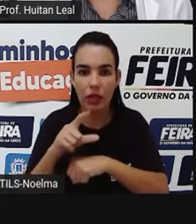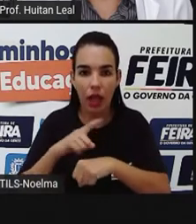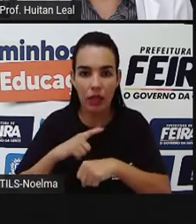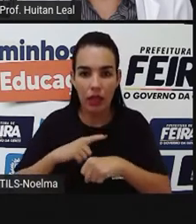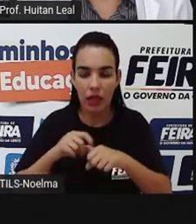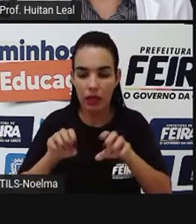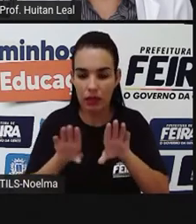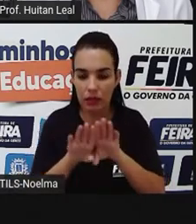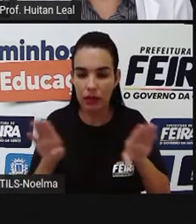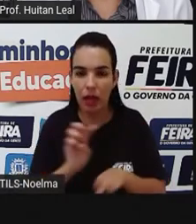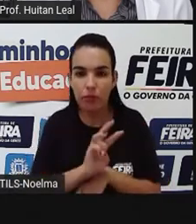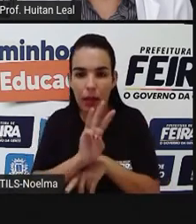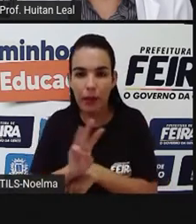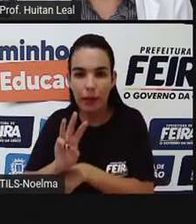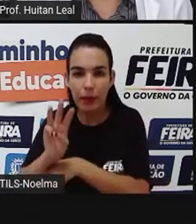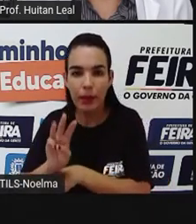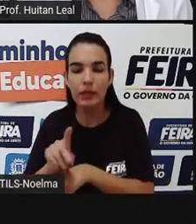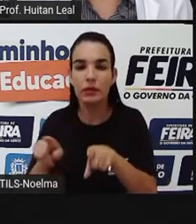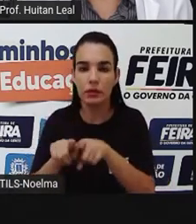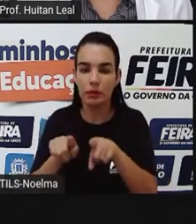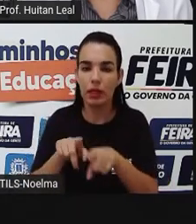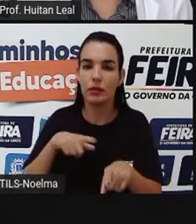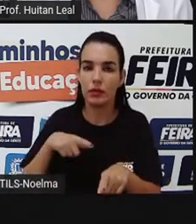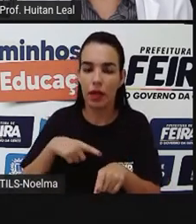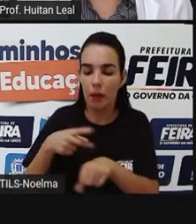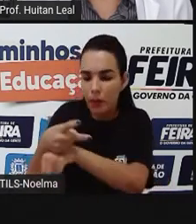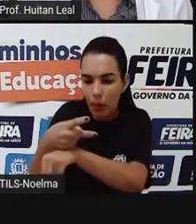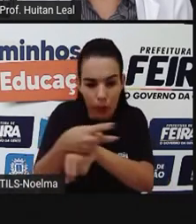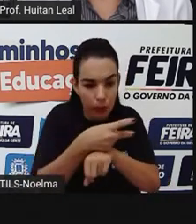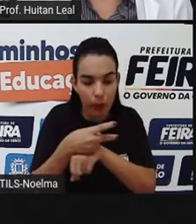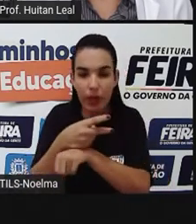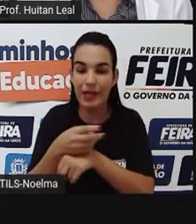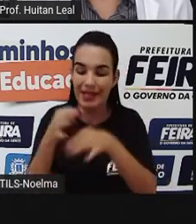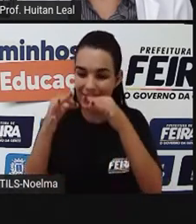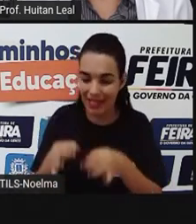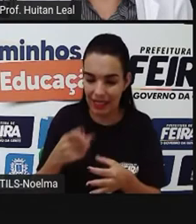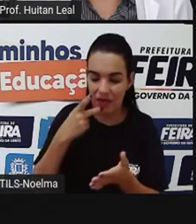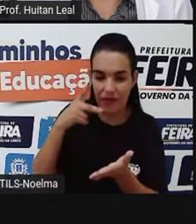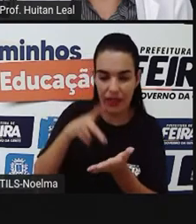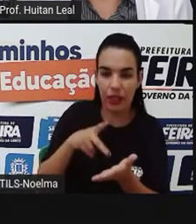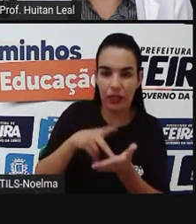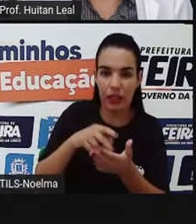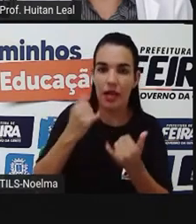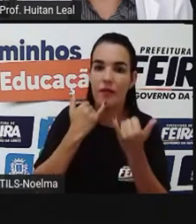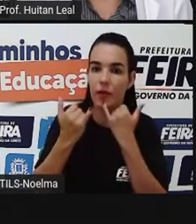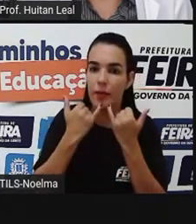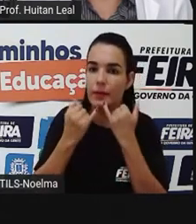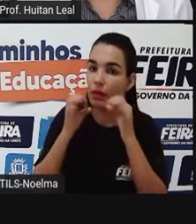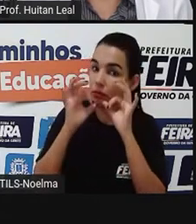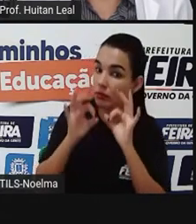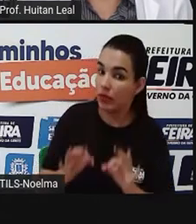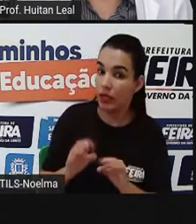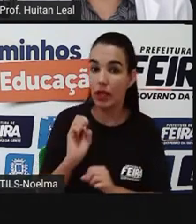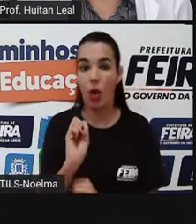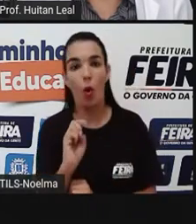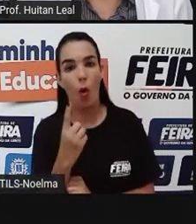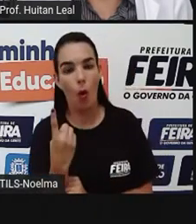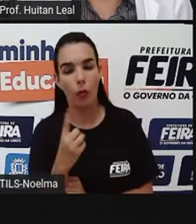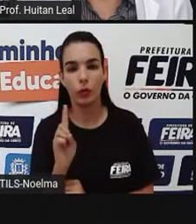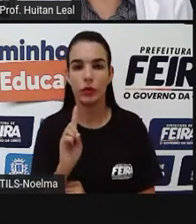certeza, antes de disseminar ou de passar a informação, se essa informação é